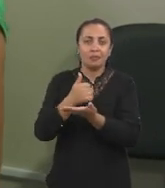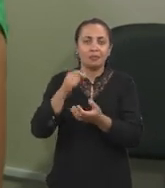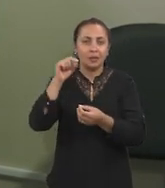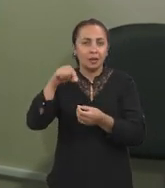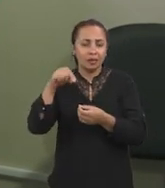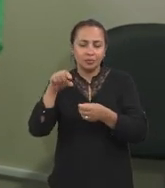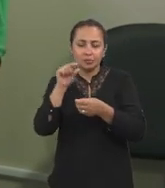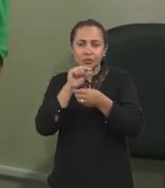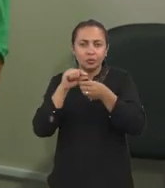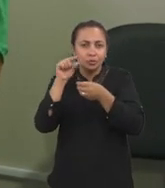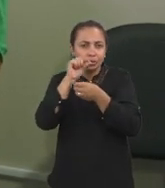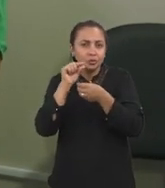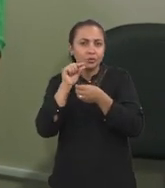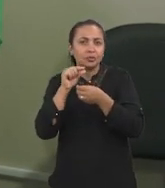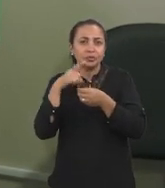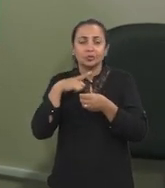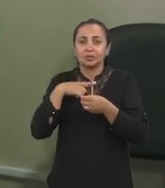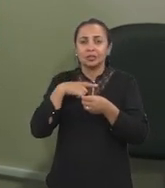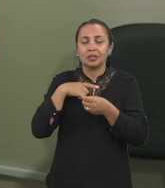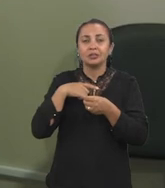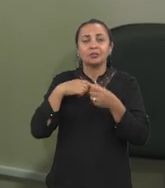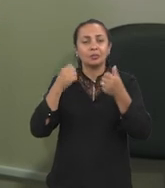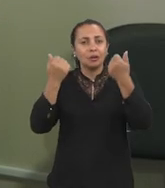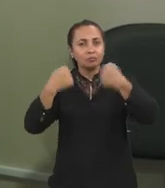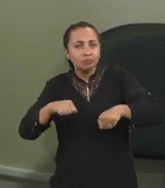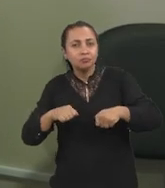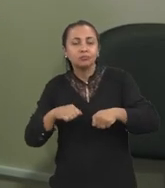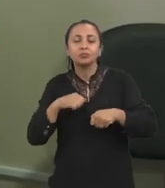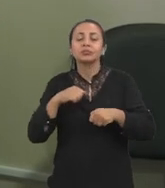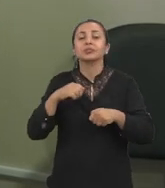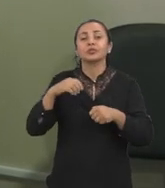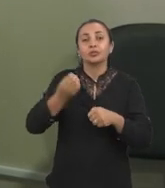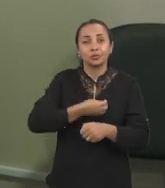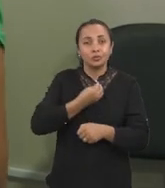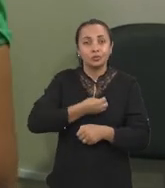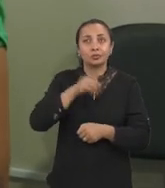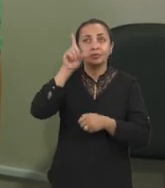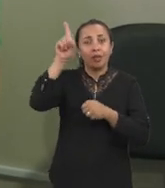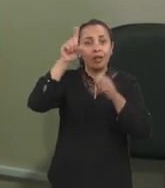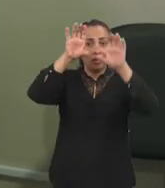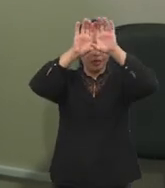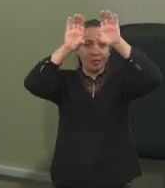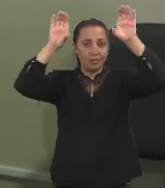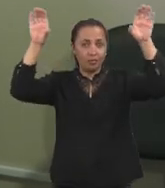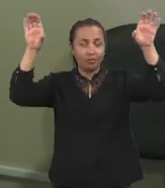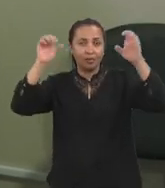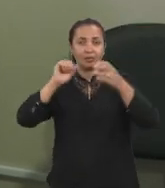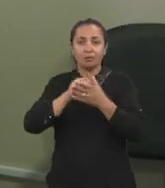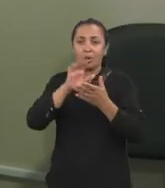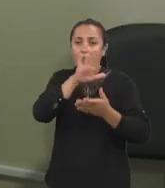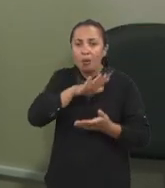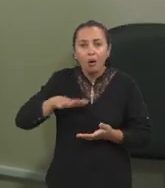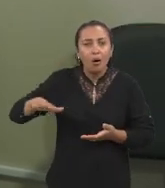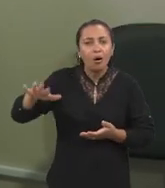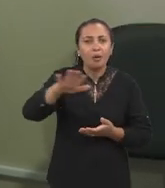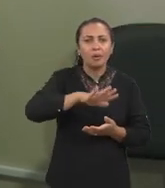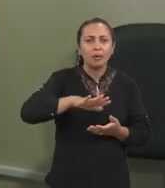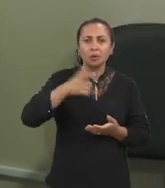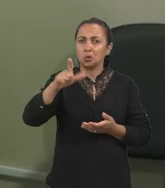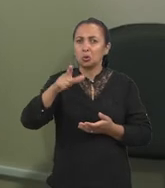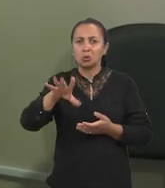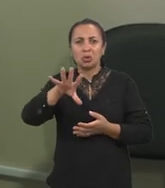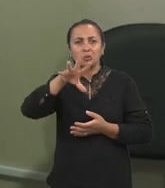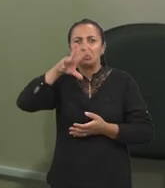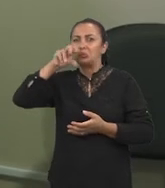micro-organismo, tendo a capacidade de sobreviver no espaço, um ambiente, teoricamente, inóspito,